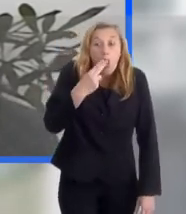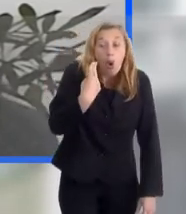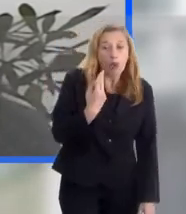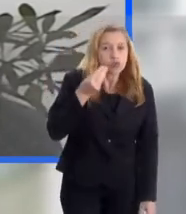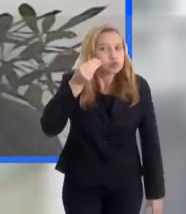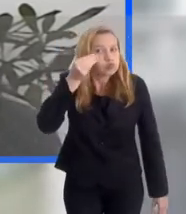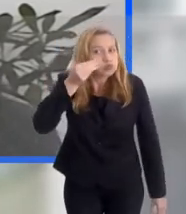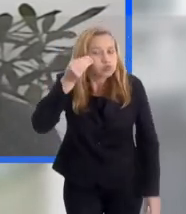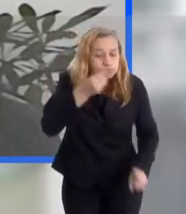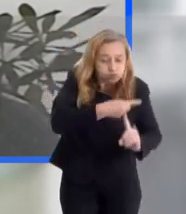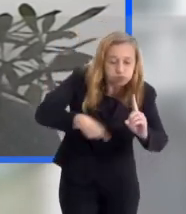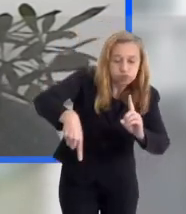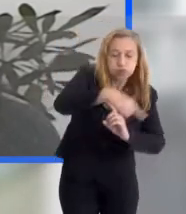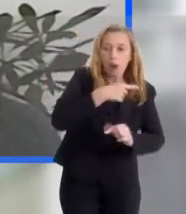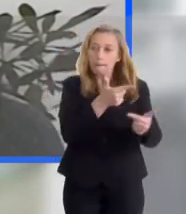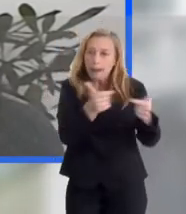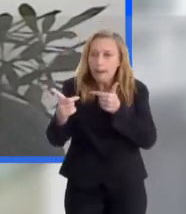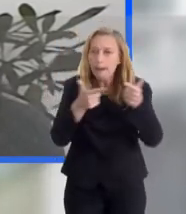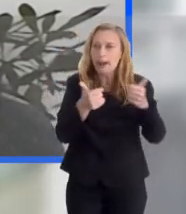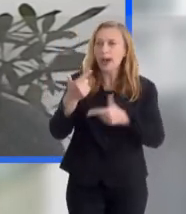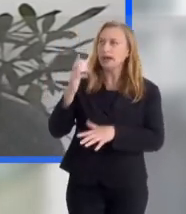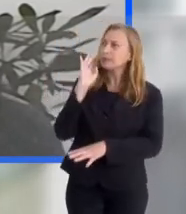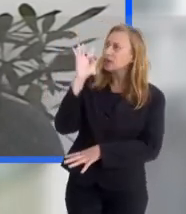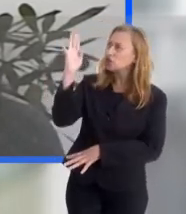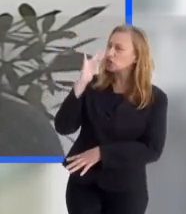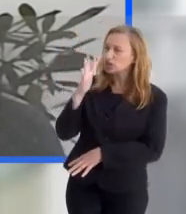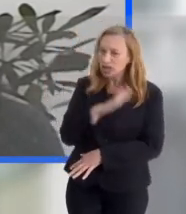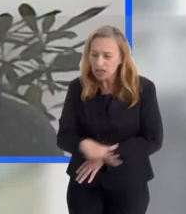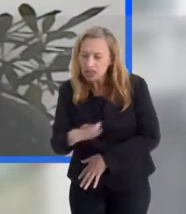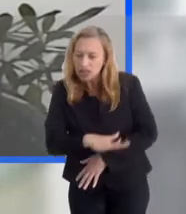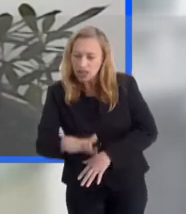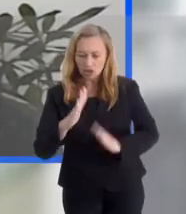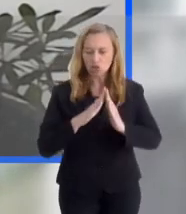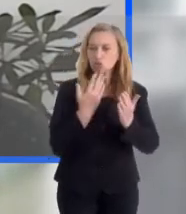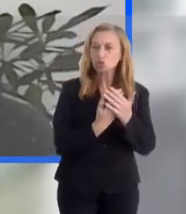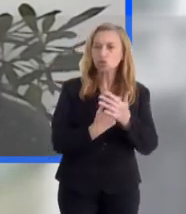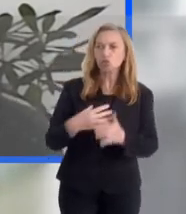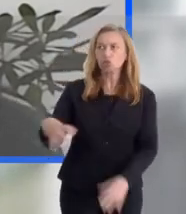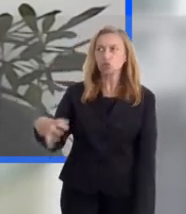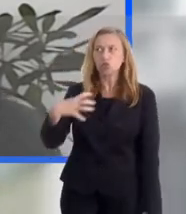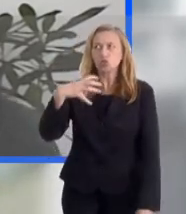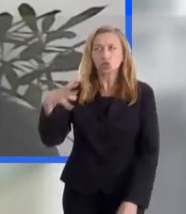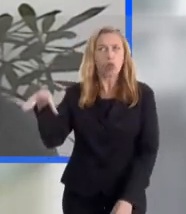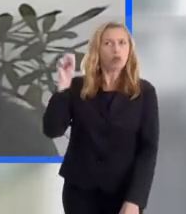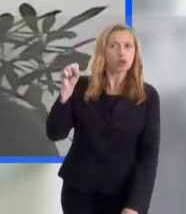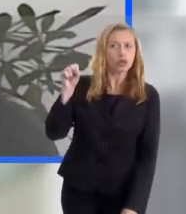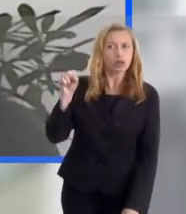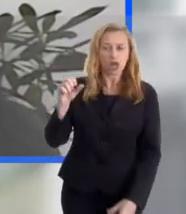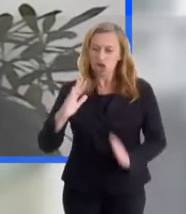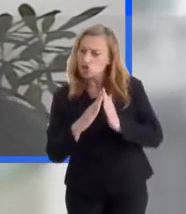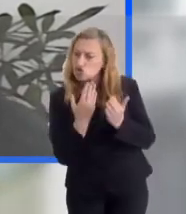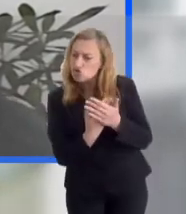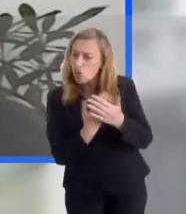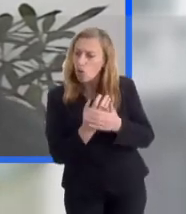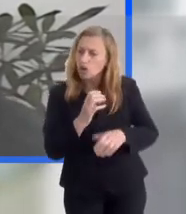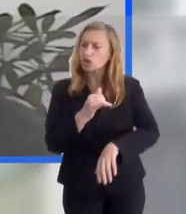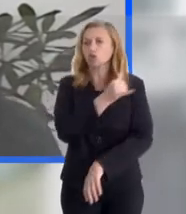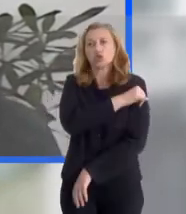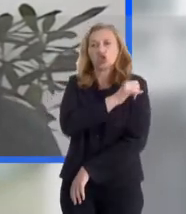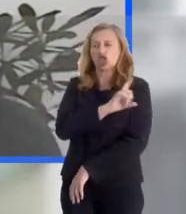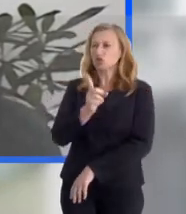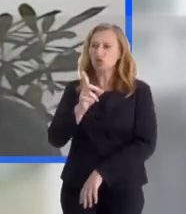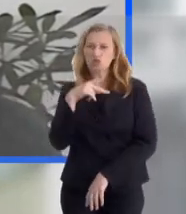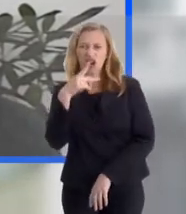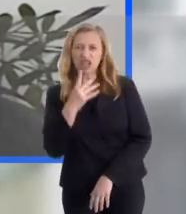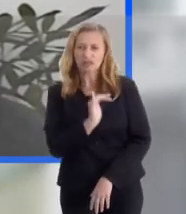com tiroteios ao redor. Você imagina a criança estudando, ouvindo tiros. Esse dado é apenas de escolas do Rio de Janeiro, não tô